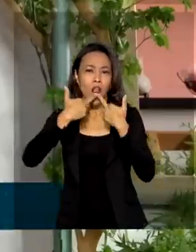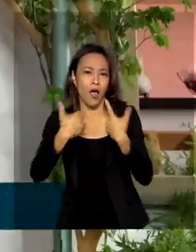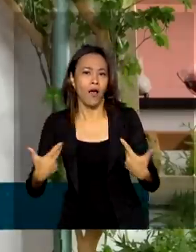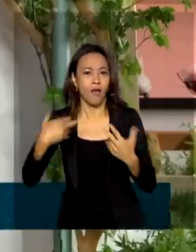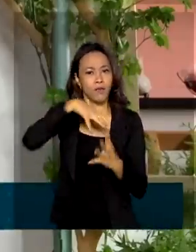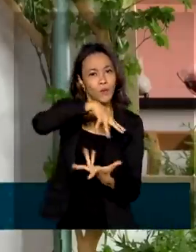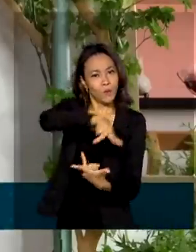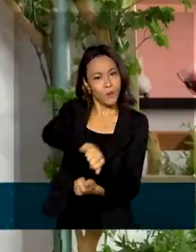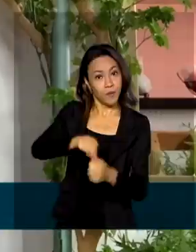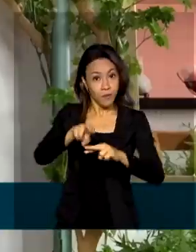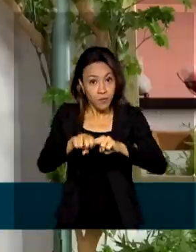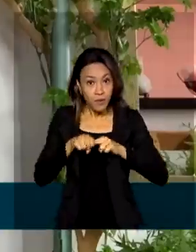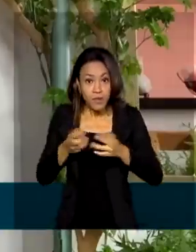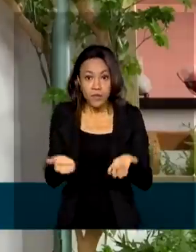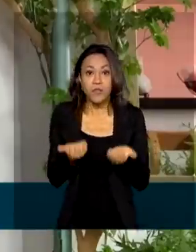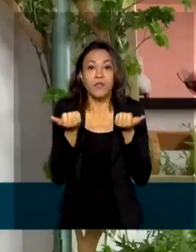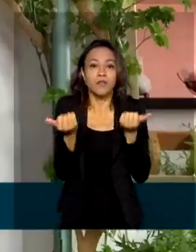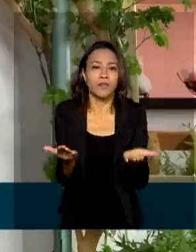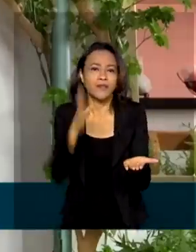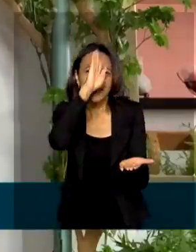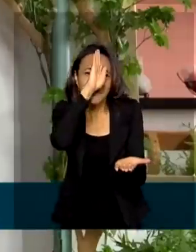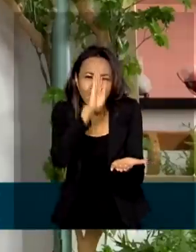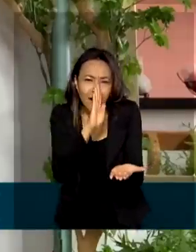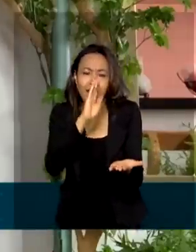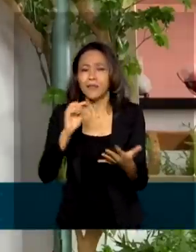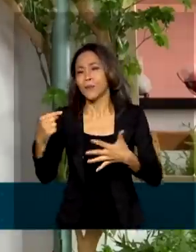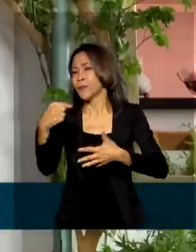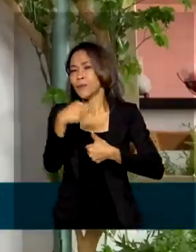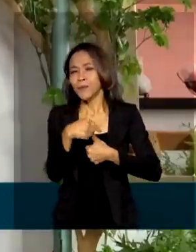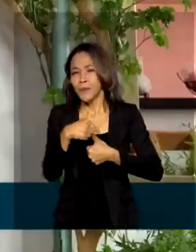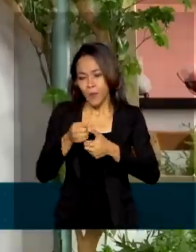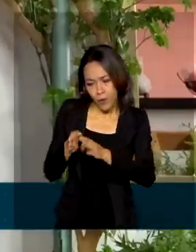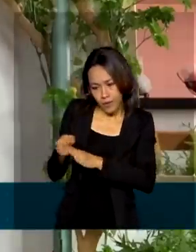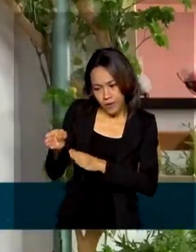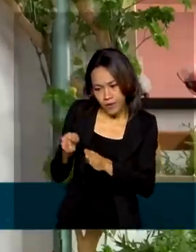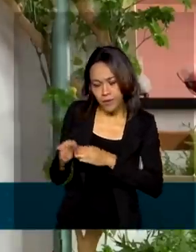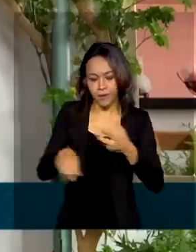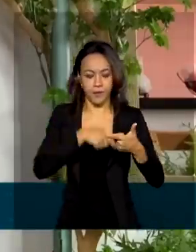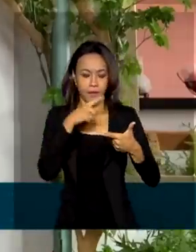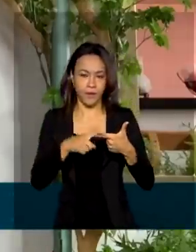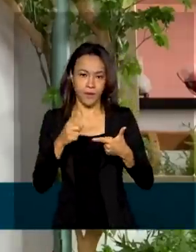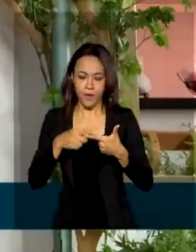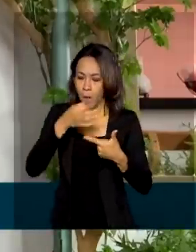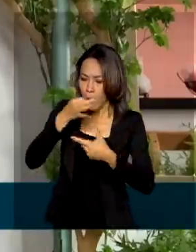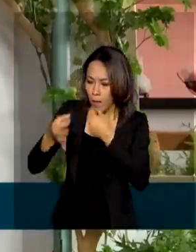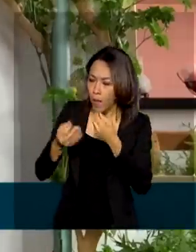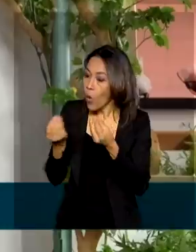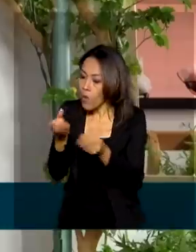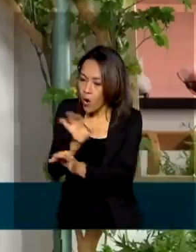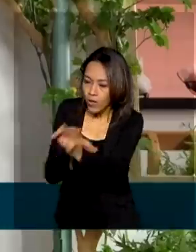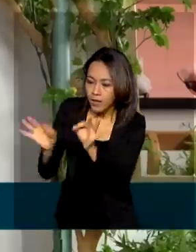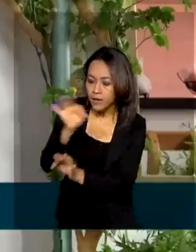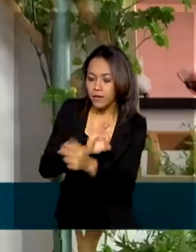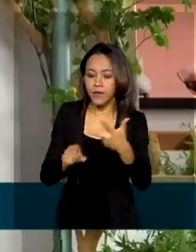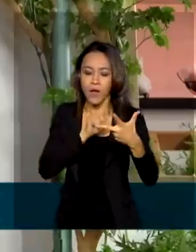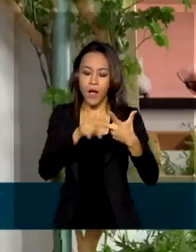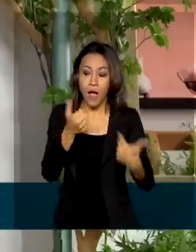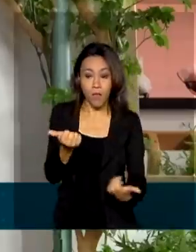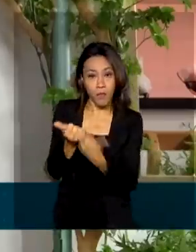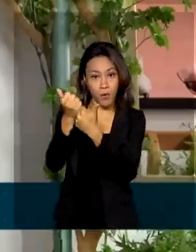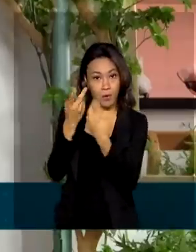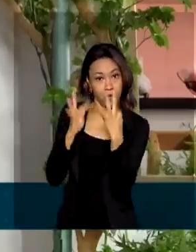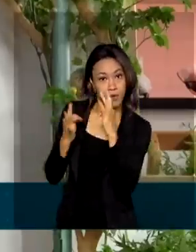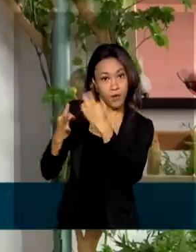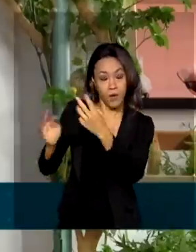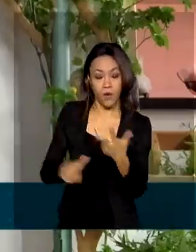Para isso serão oferecidas de maneira gratuita atividades de mentoria, consultoria organizacional, suporte tecnológico,